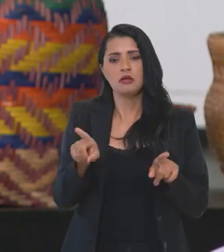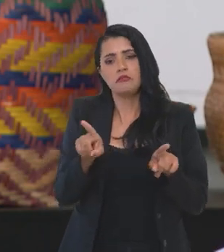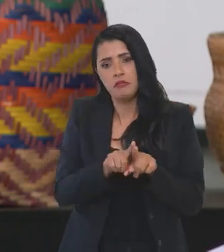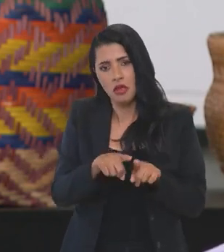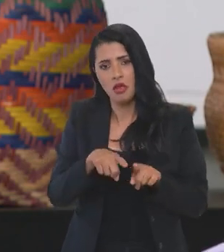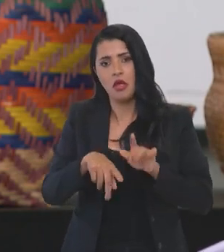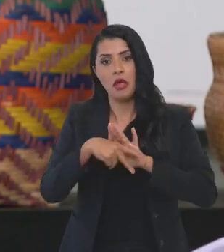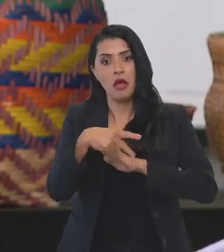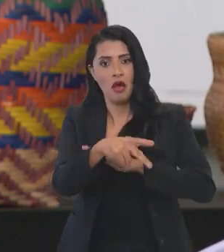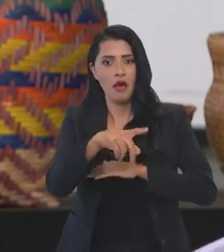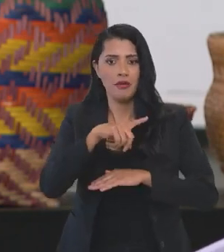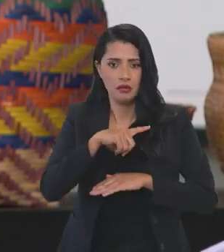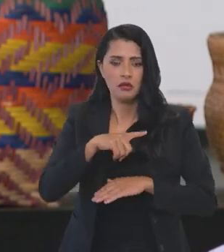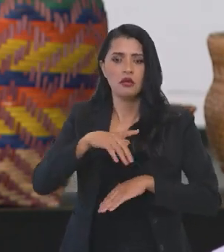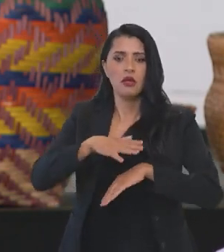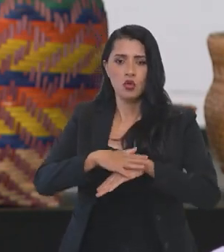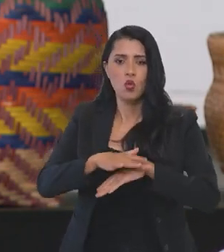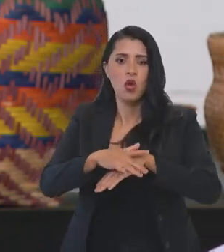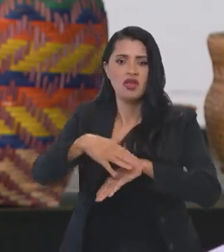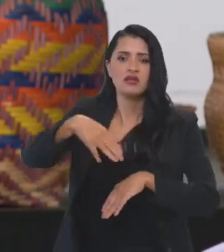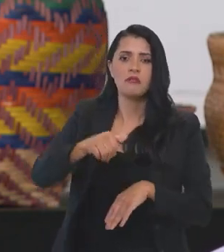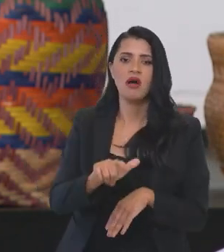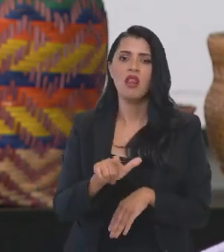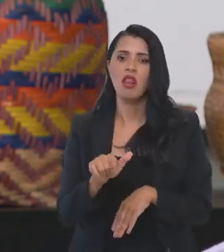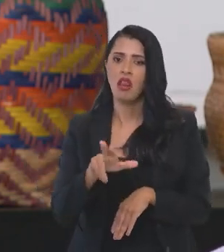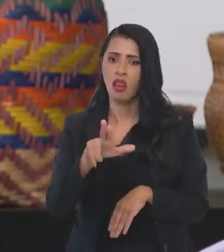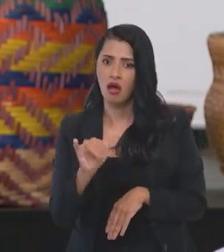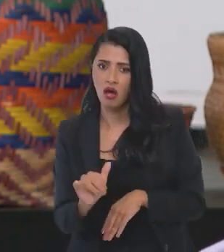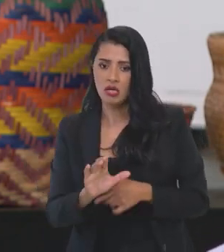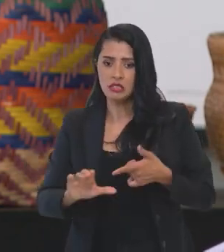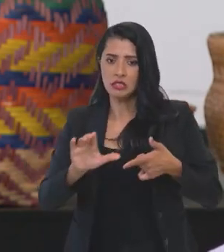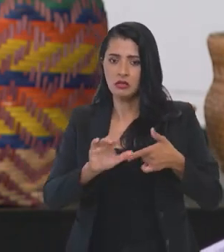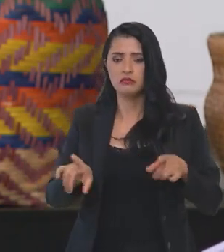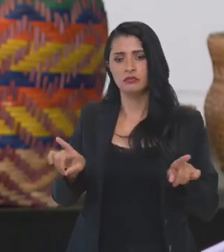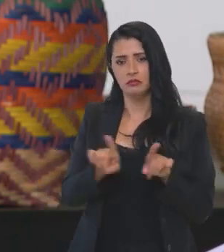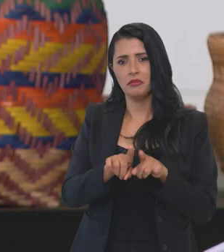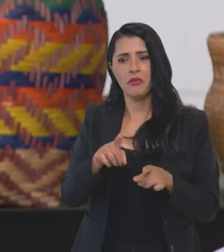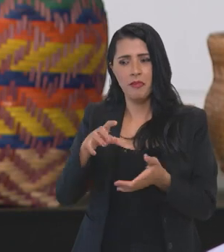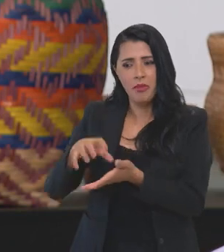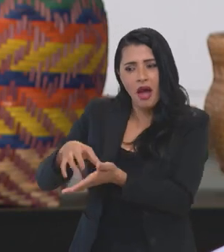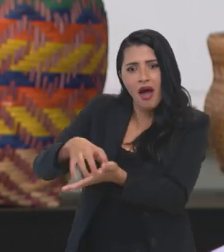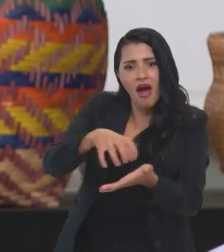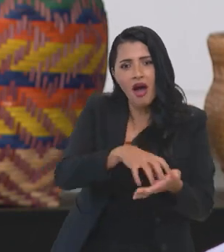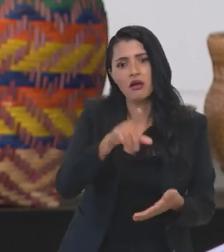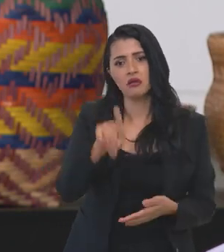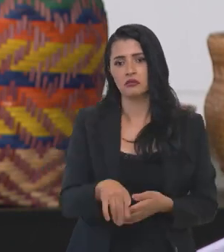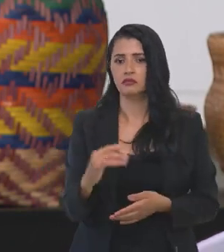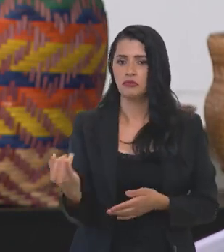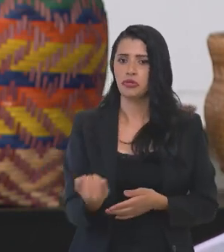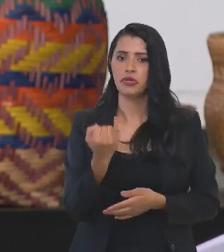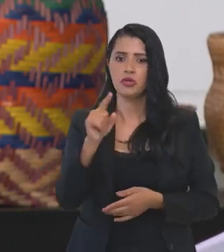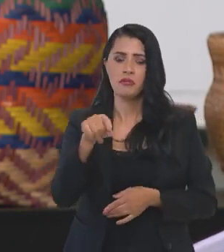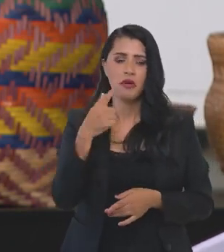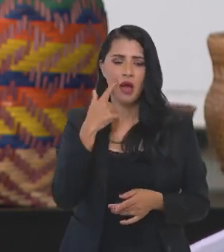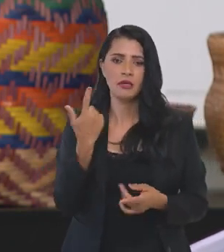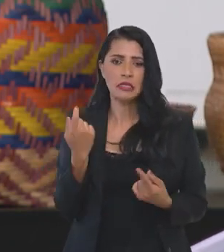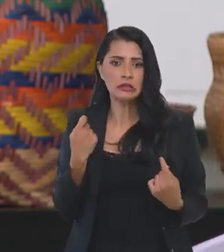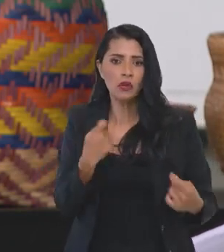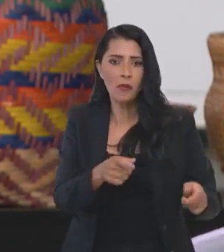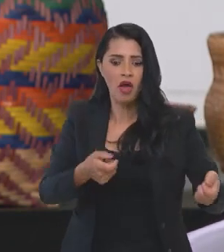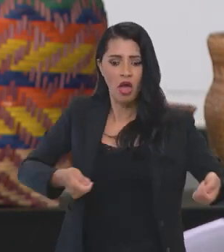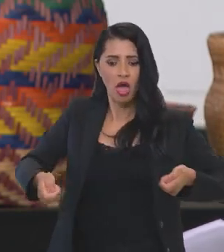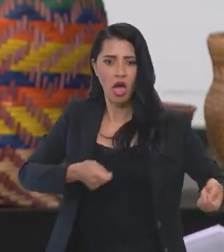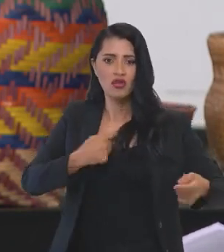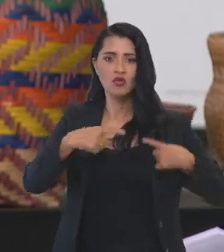questão da própria malária, da crise toda, mas também órgãos essenciais para relacionar